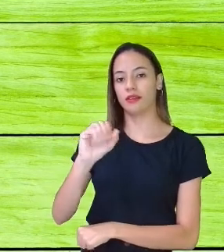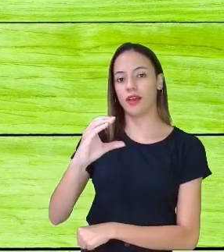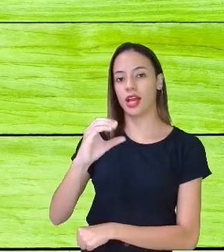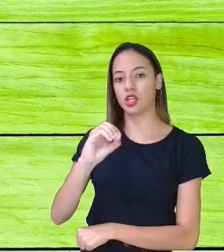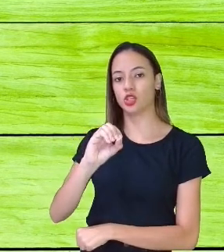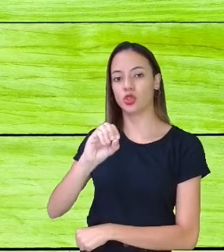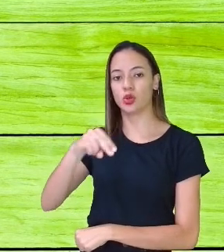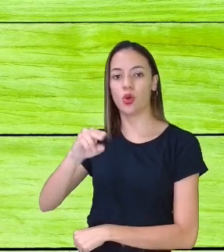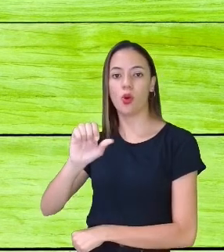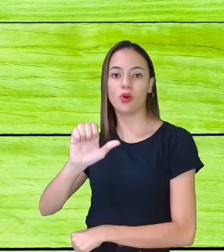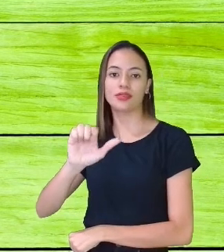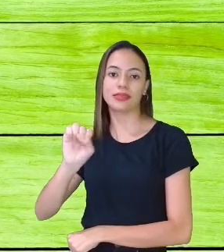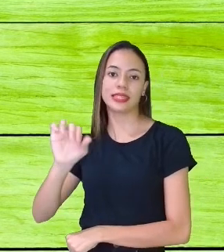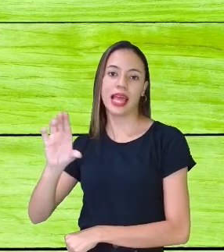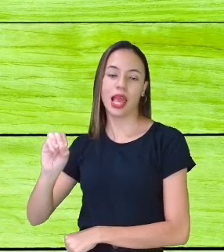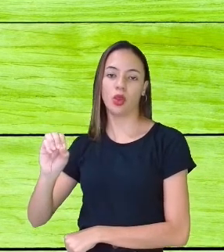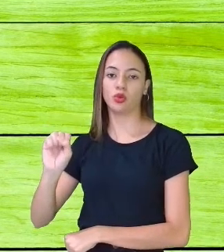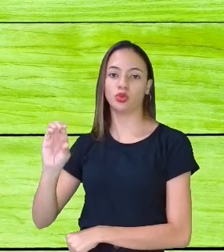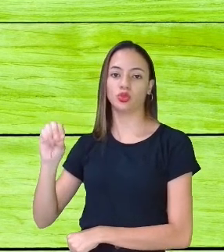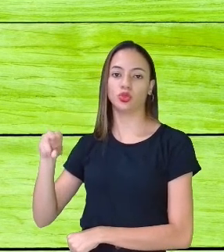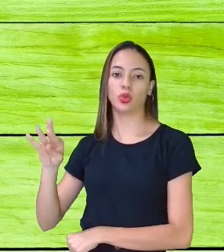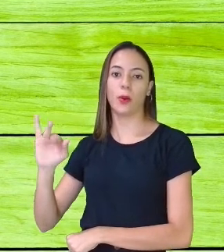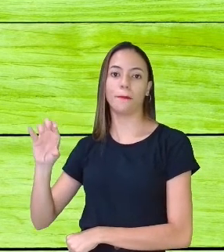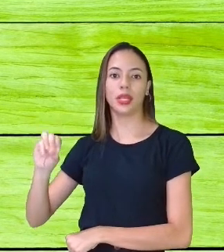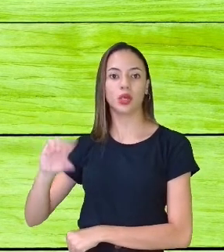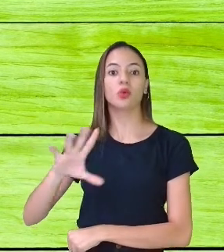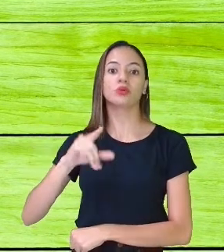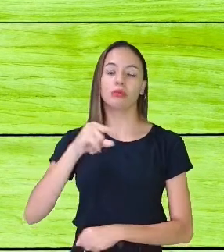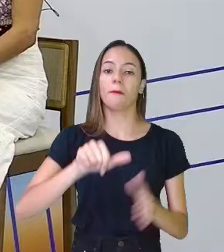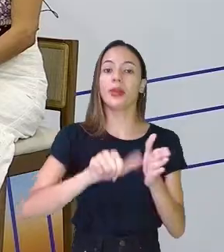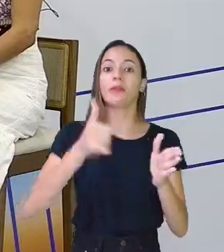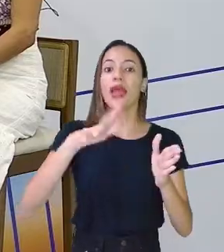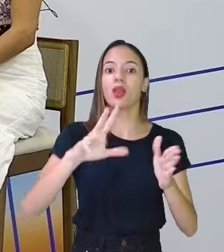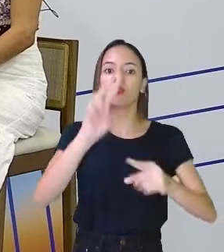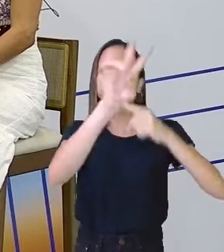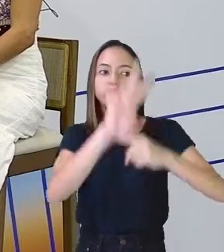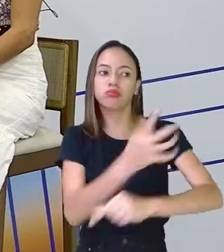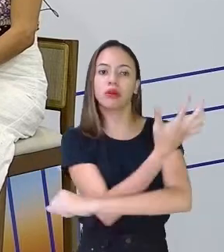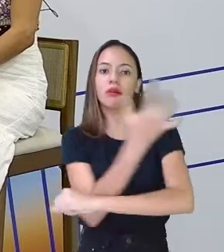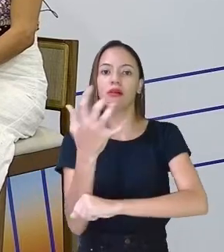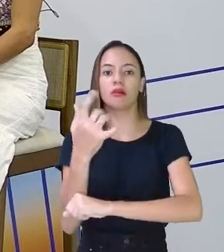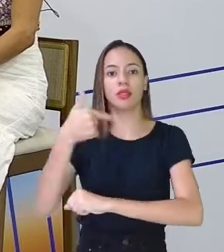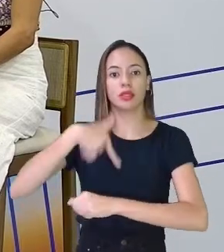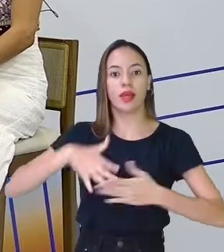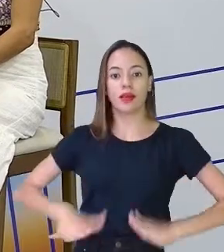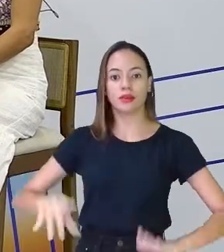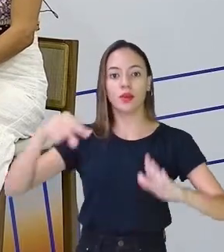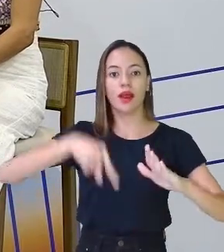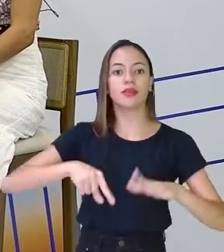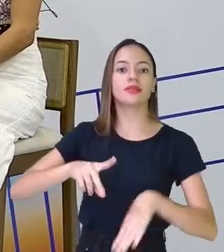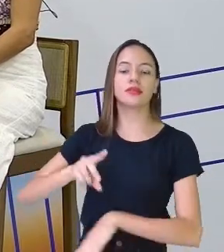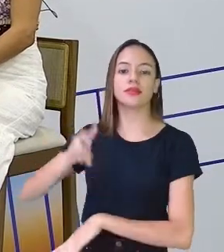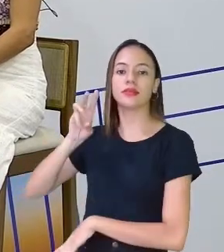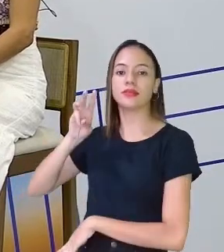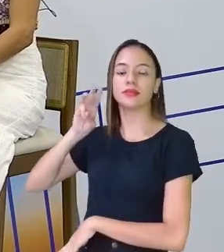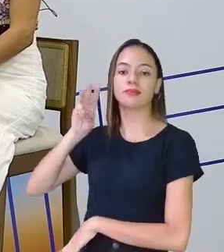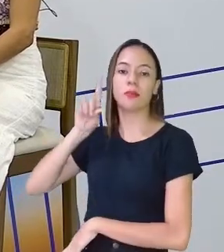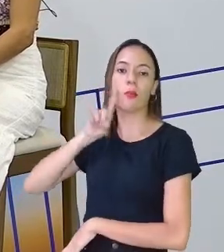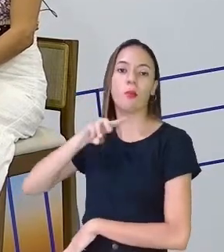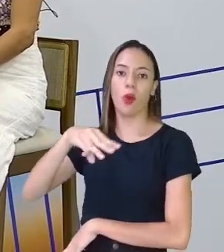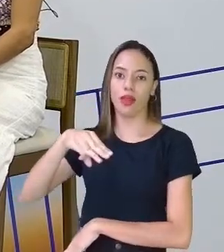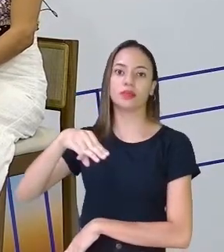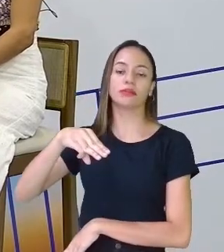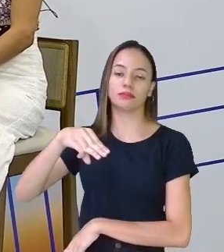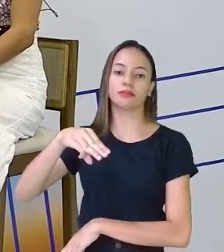ambientalista do mundo. E ele nasceu aqui, pertinho da gente. No município de Moreno. E o professor Vasconcelos Sobrinho